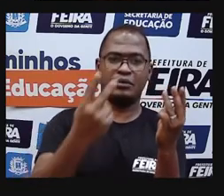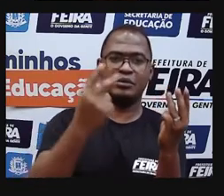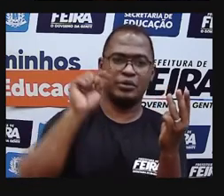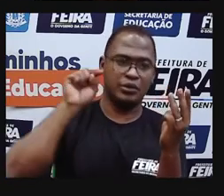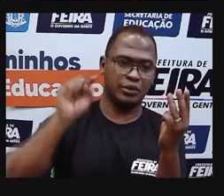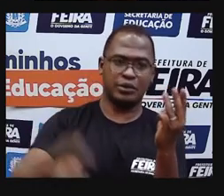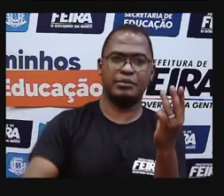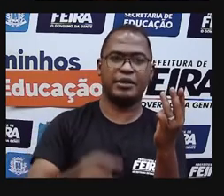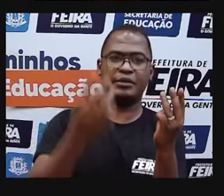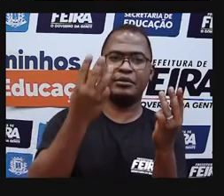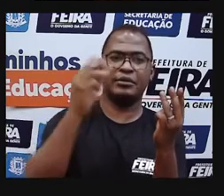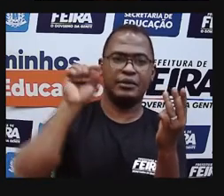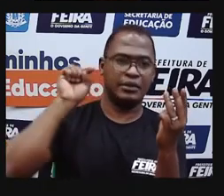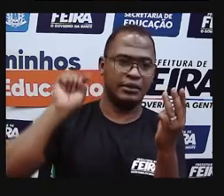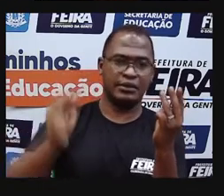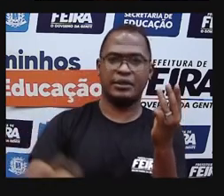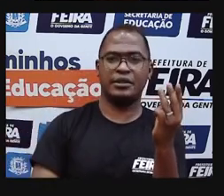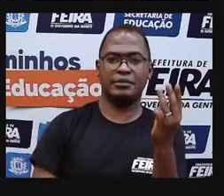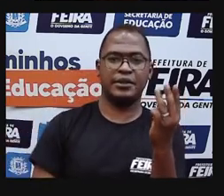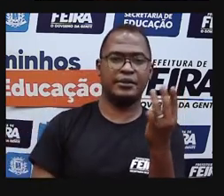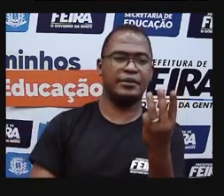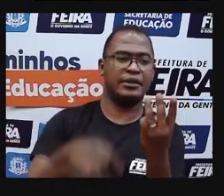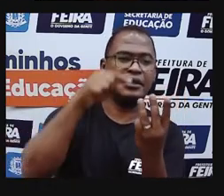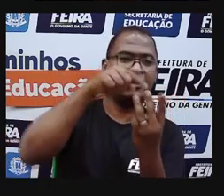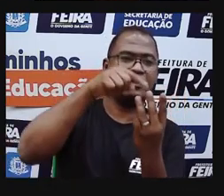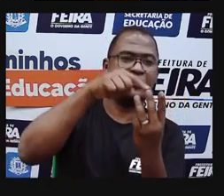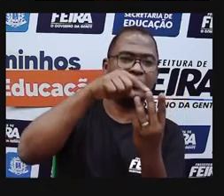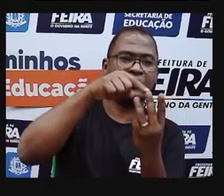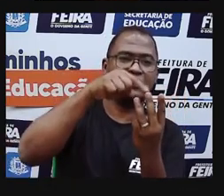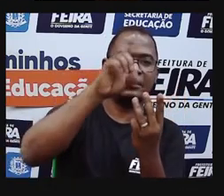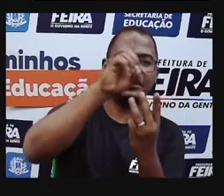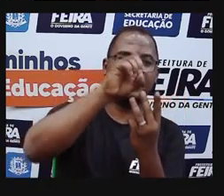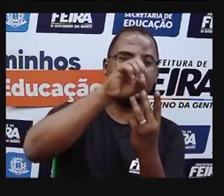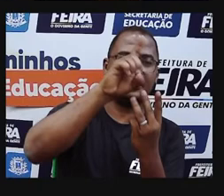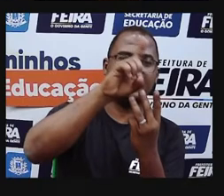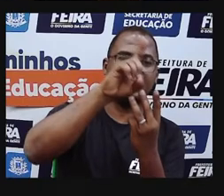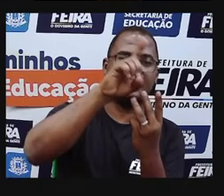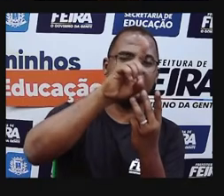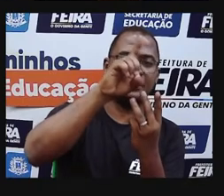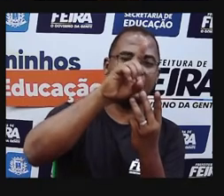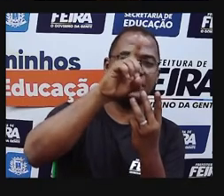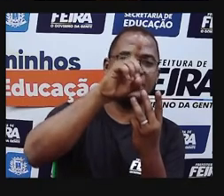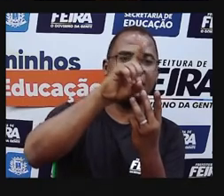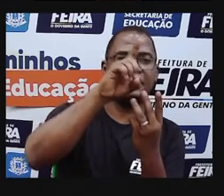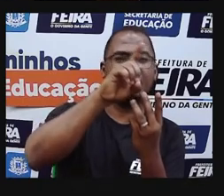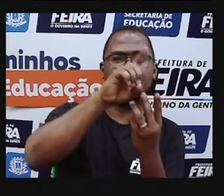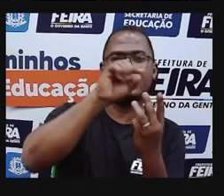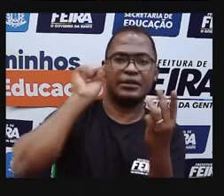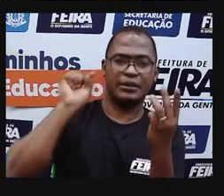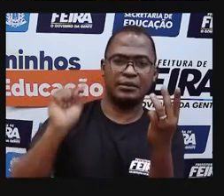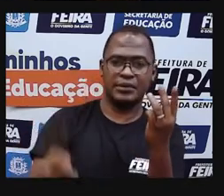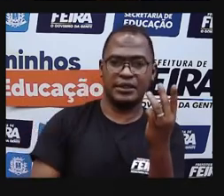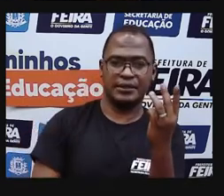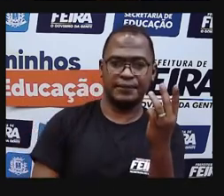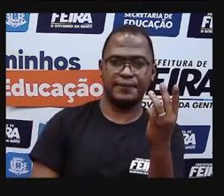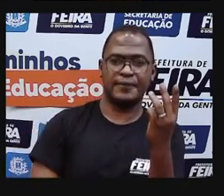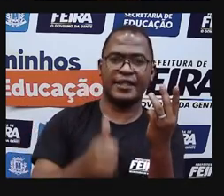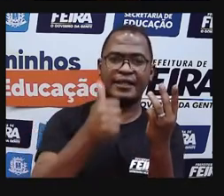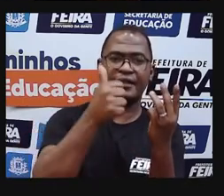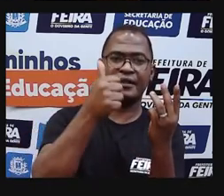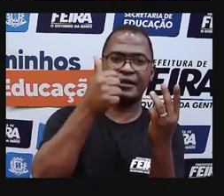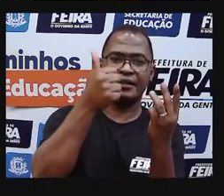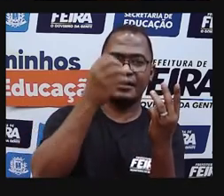Temos também a dezena de milhar. Como é a dezena de milhar? Dez mil,